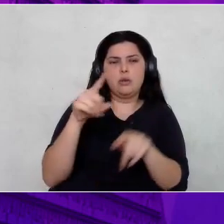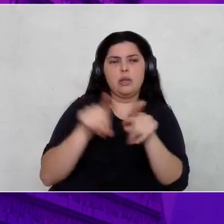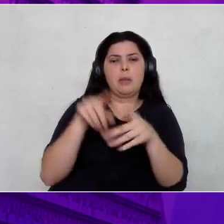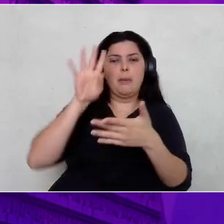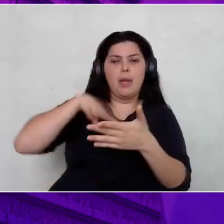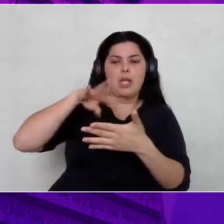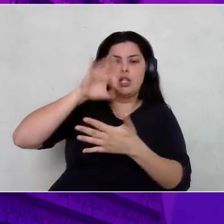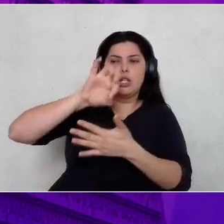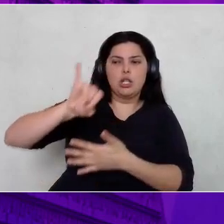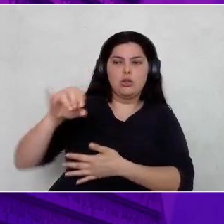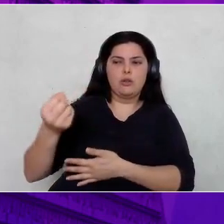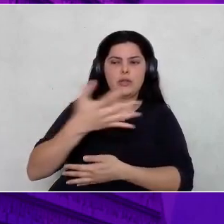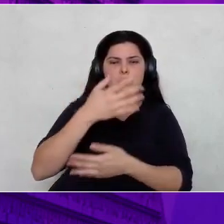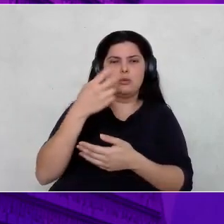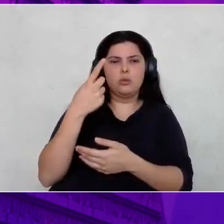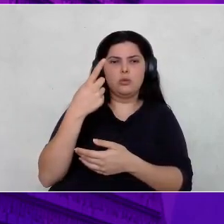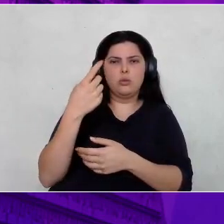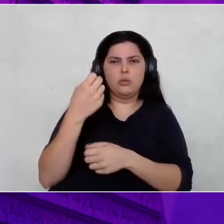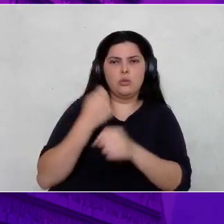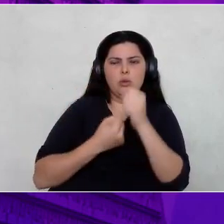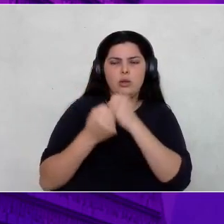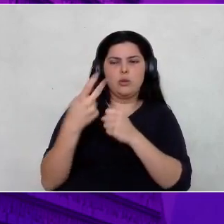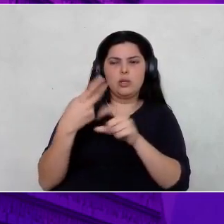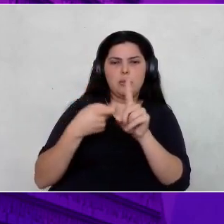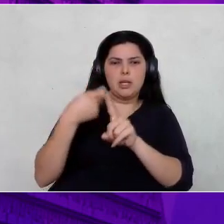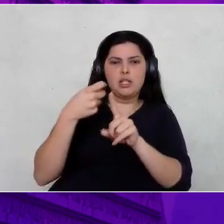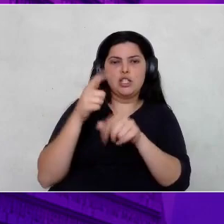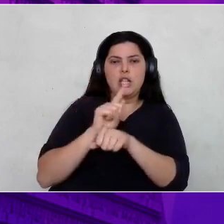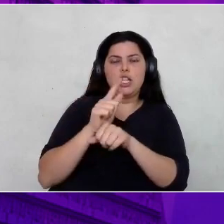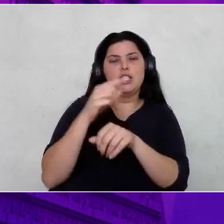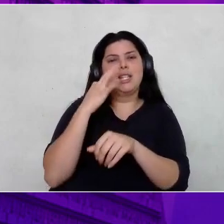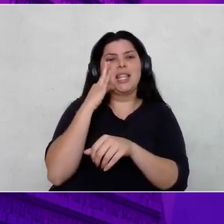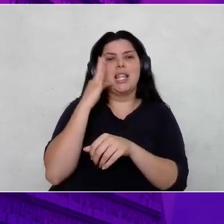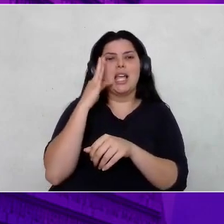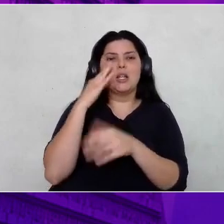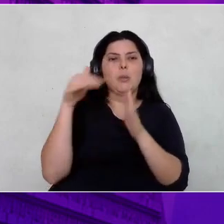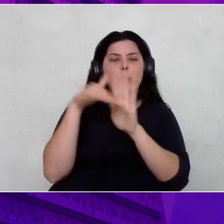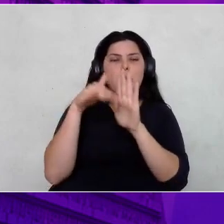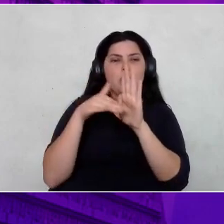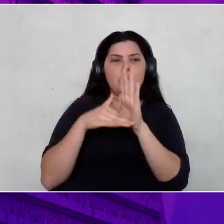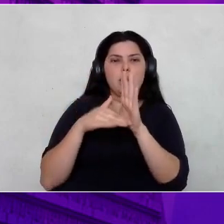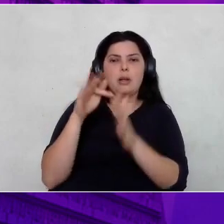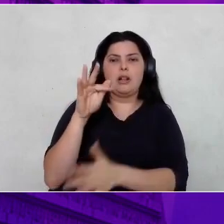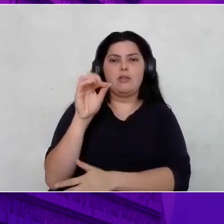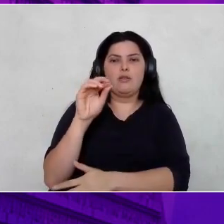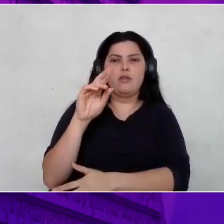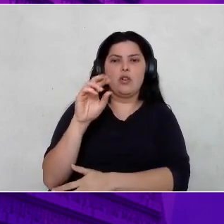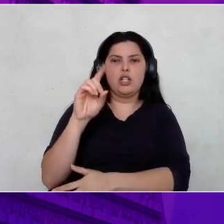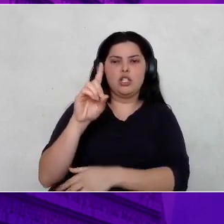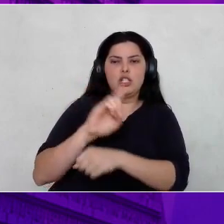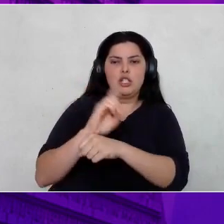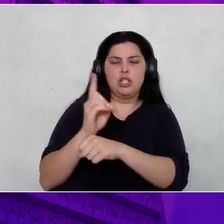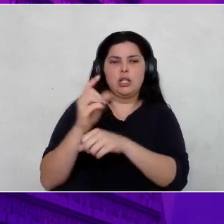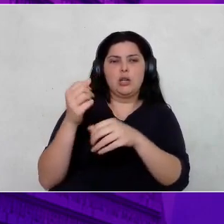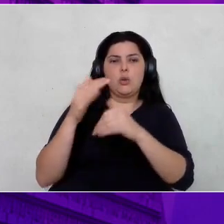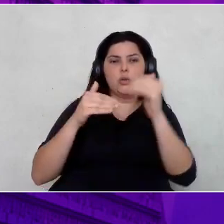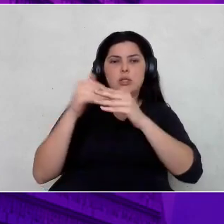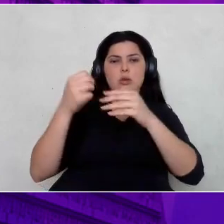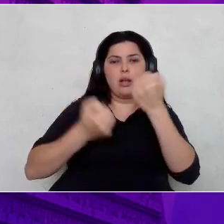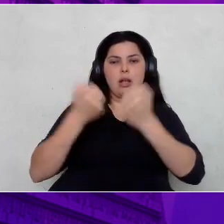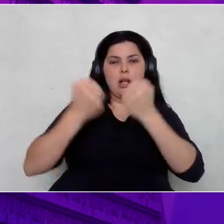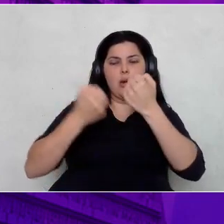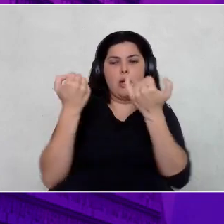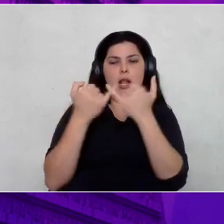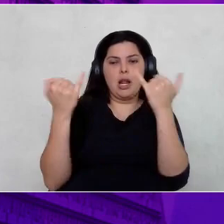meses, estou como gerente técnico de programa dentro da Ford, na construção do veículo elétrico e o veículo autônomo.